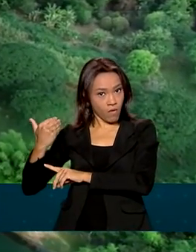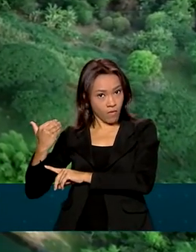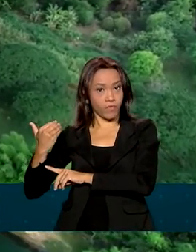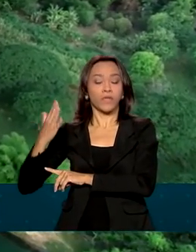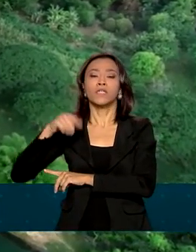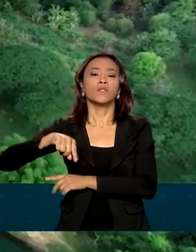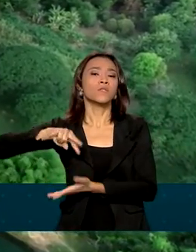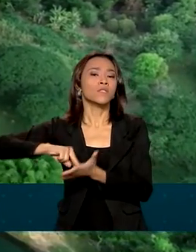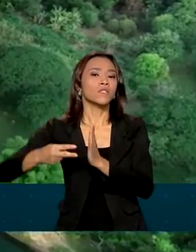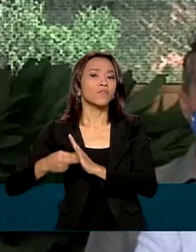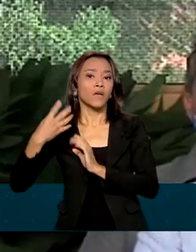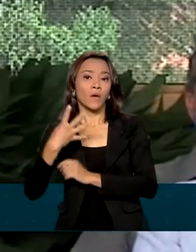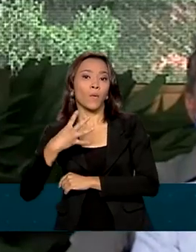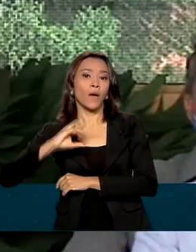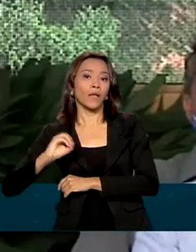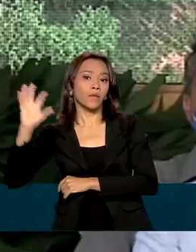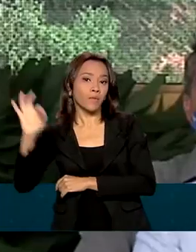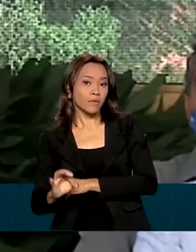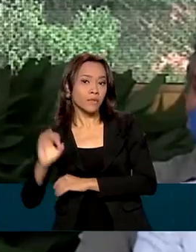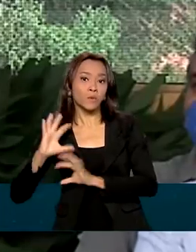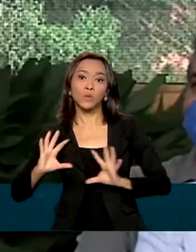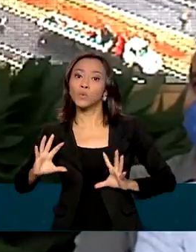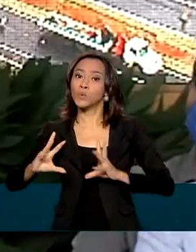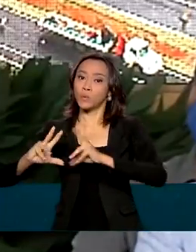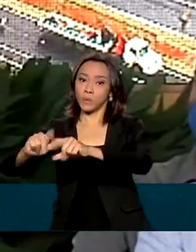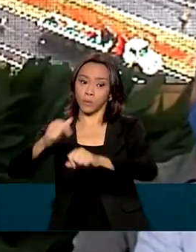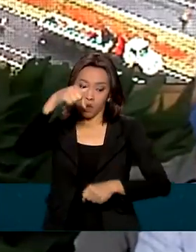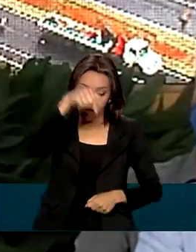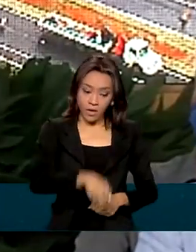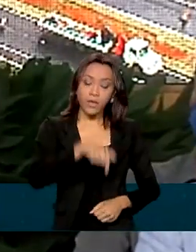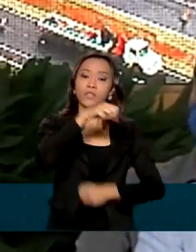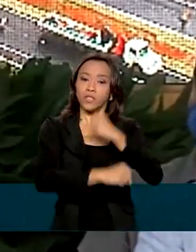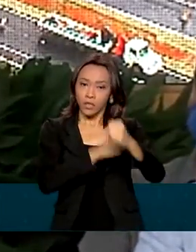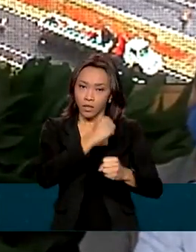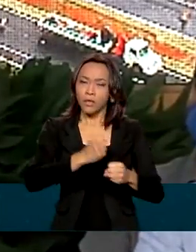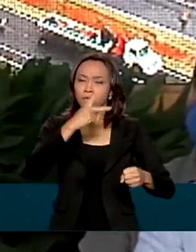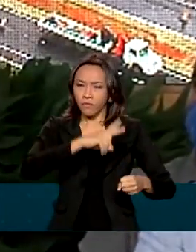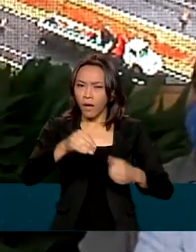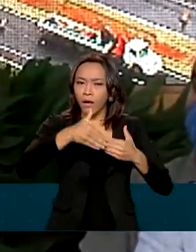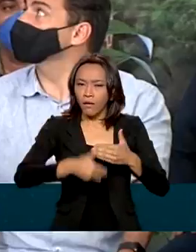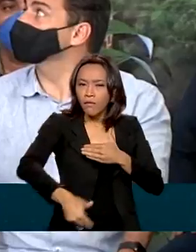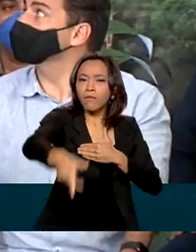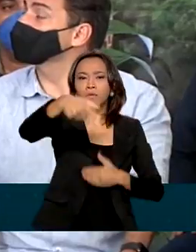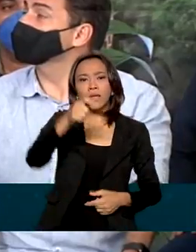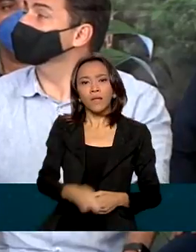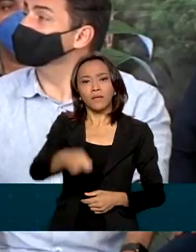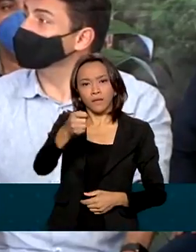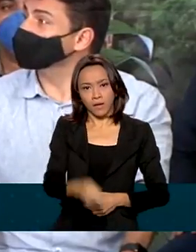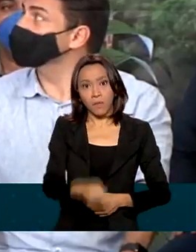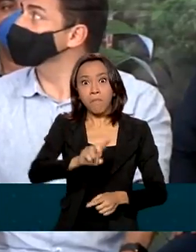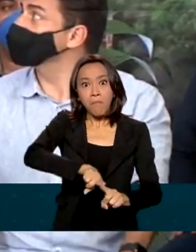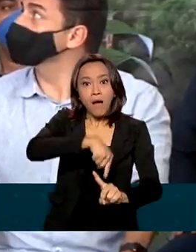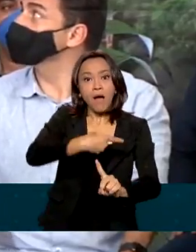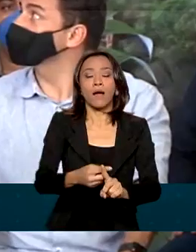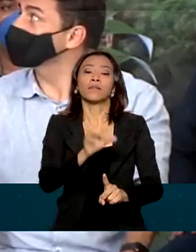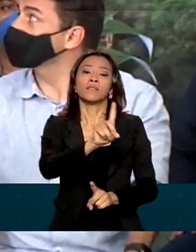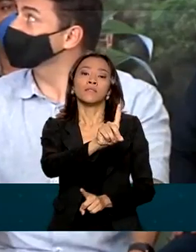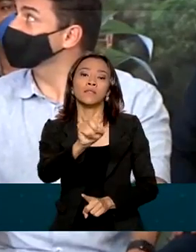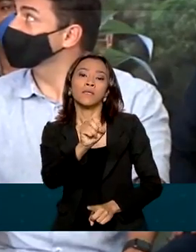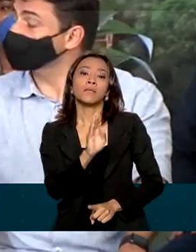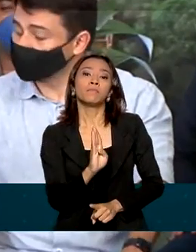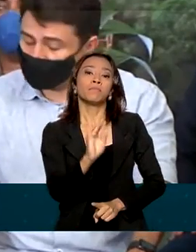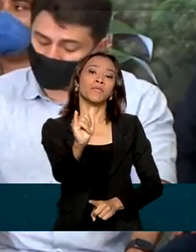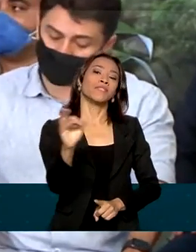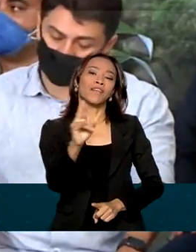40% do total. Ainda este ano, serão realizados leilões que devem garantir mais 100 bilhões de reais